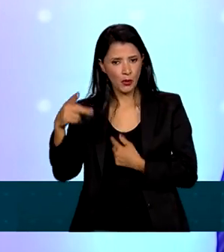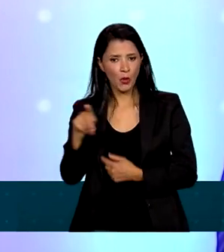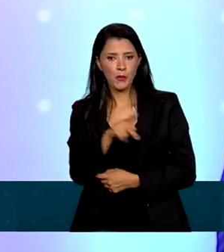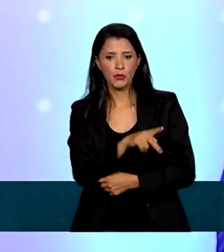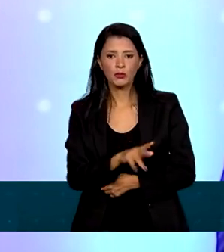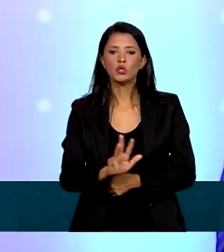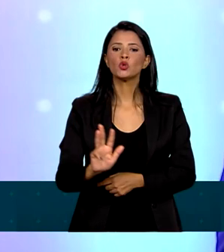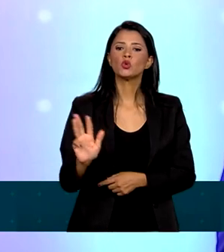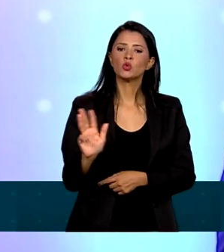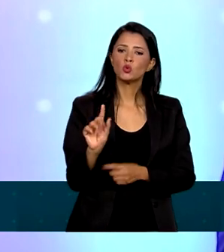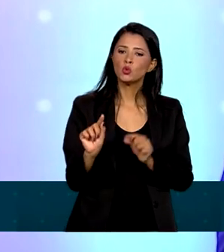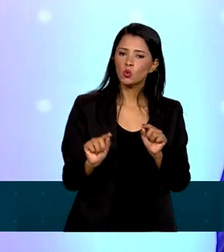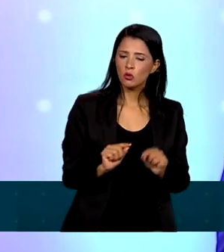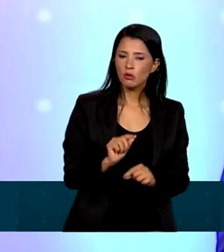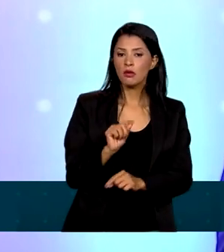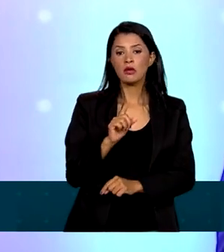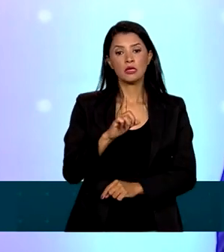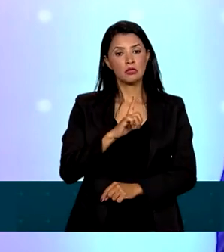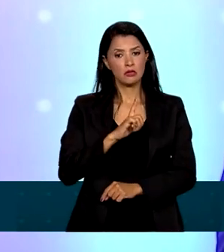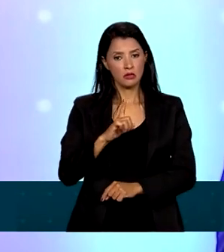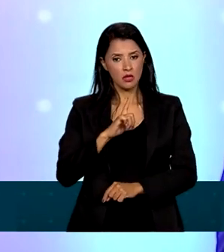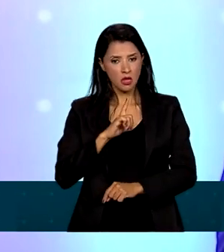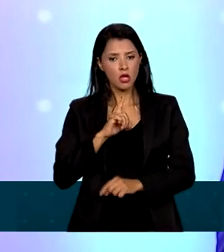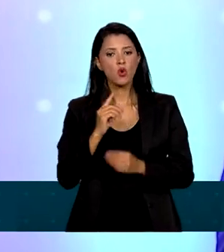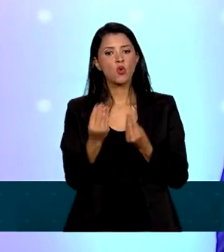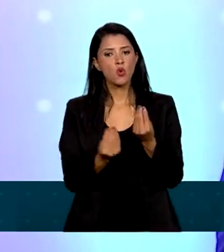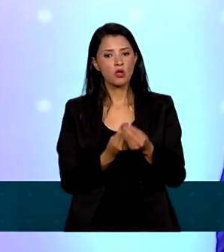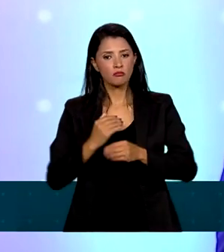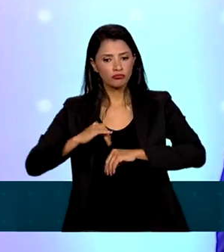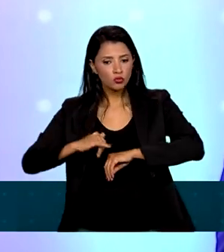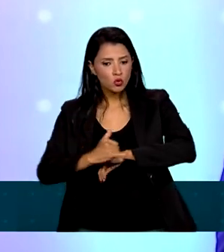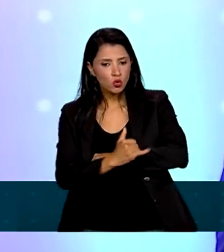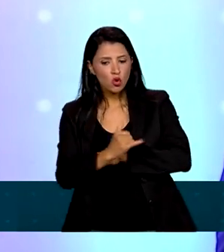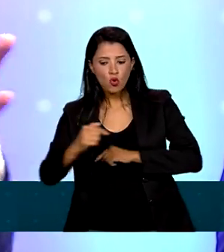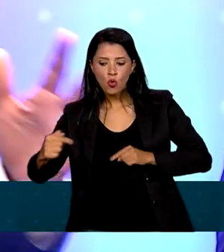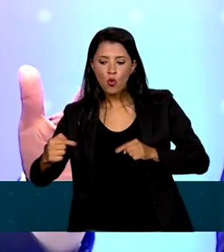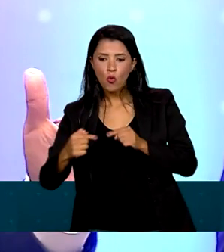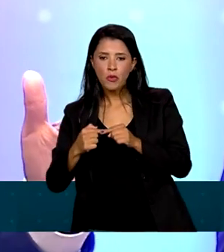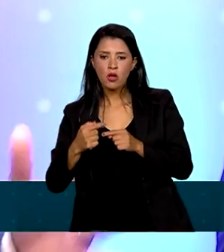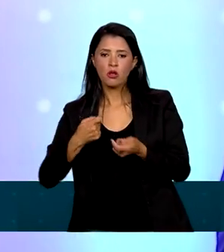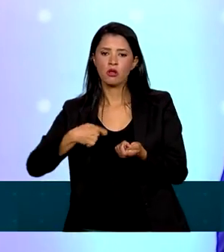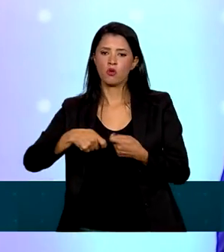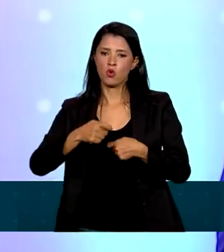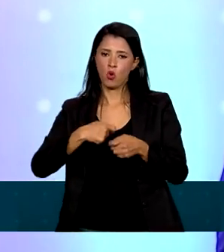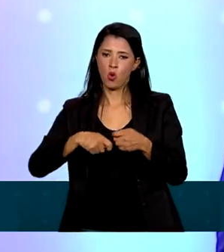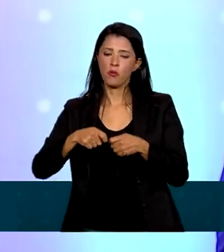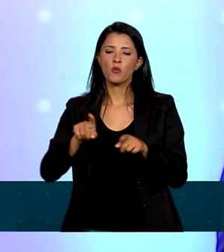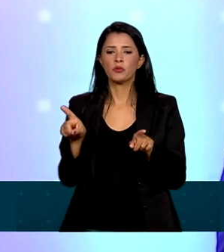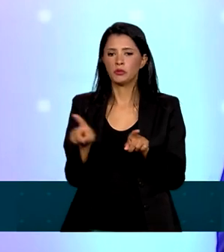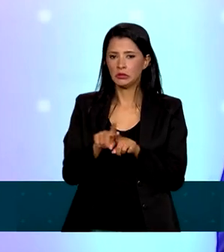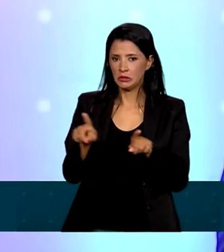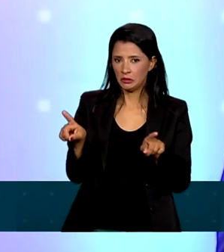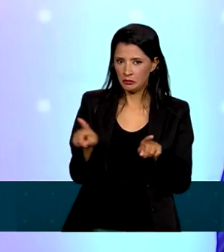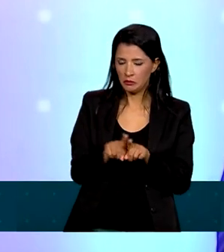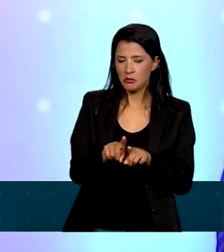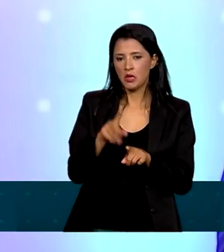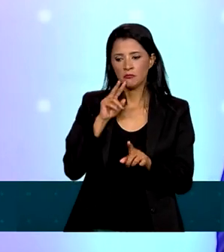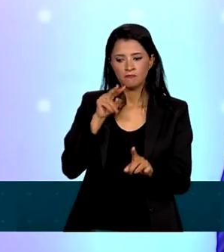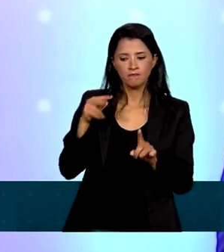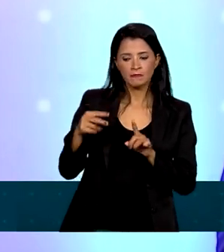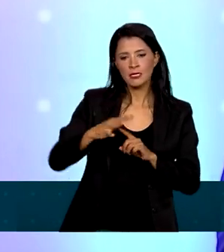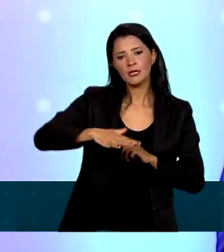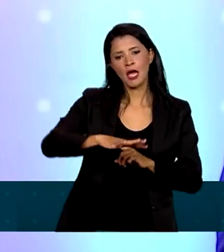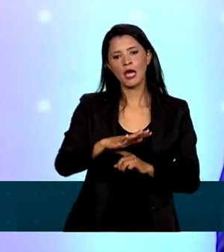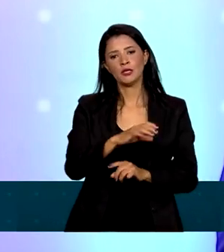é que se tenha uma infraestrutura focada no econômico, mas também com esse olhar para o